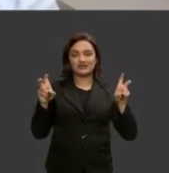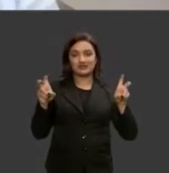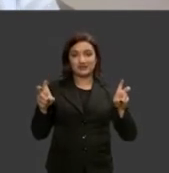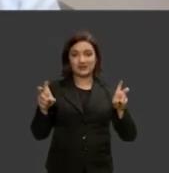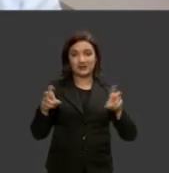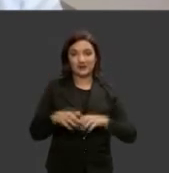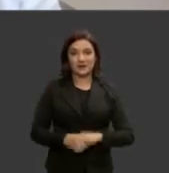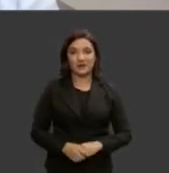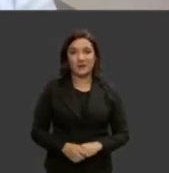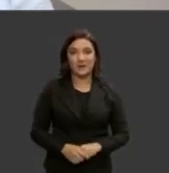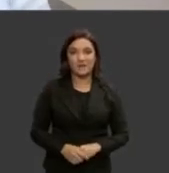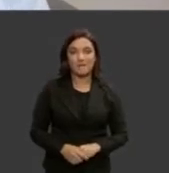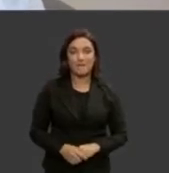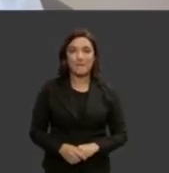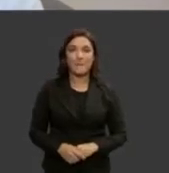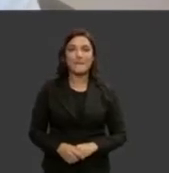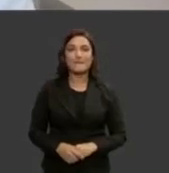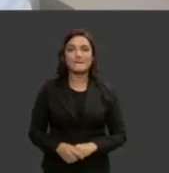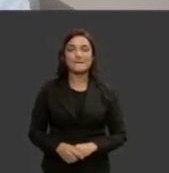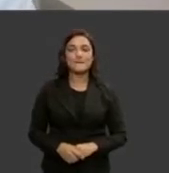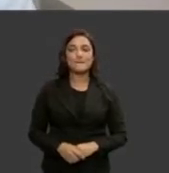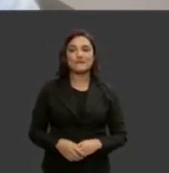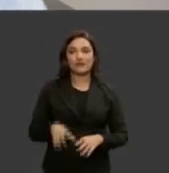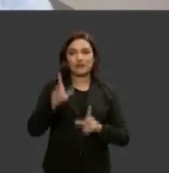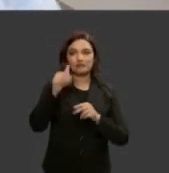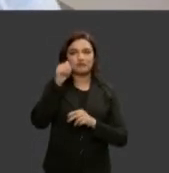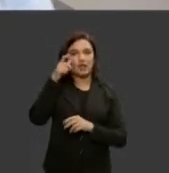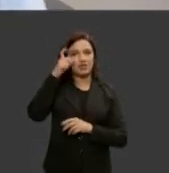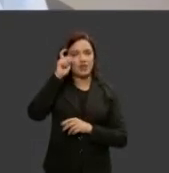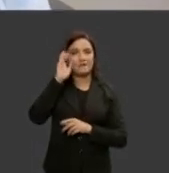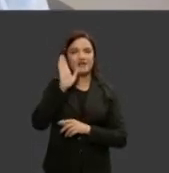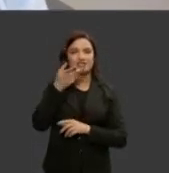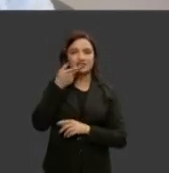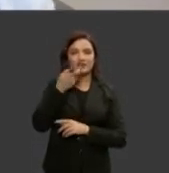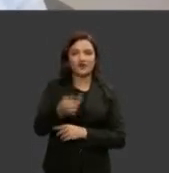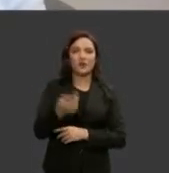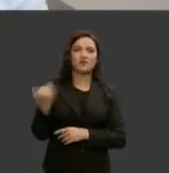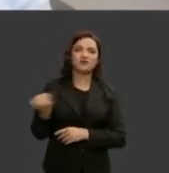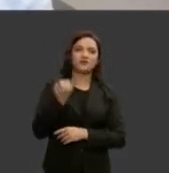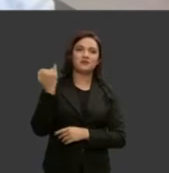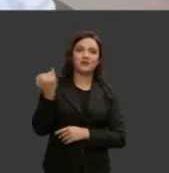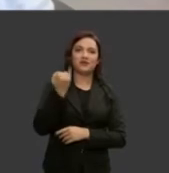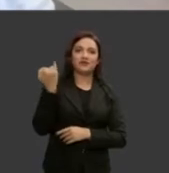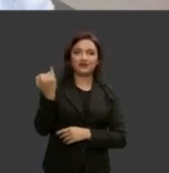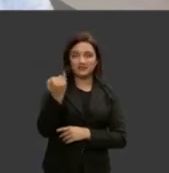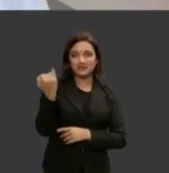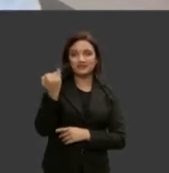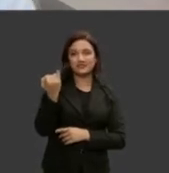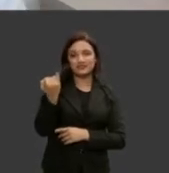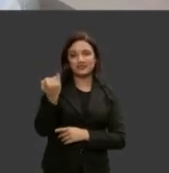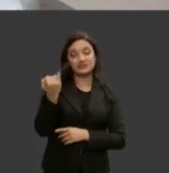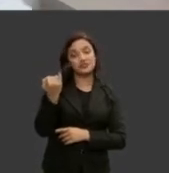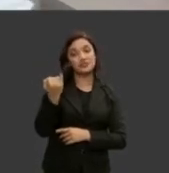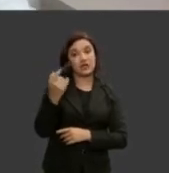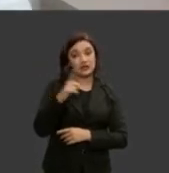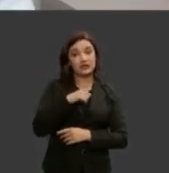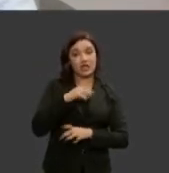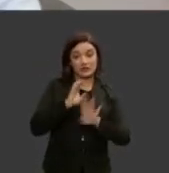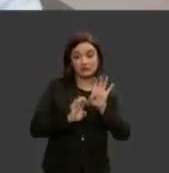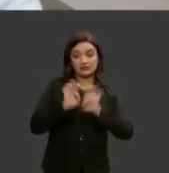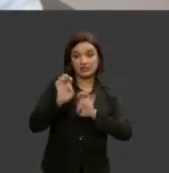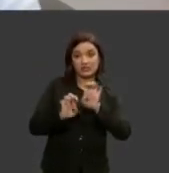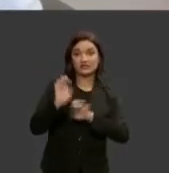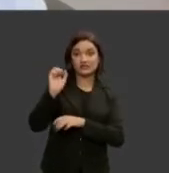acabou de informar um painel muito importante para que nós tenhamos dados e números sim que Deus